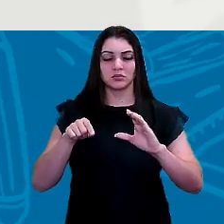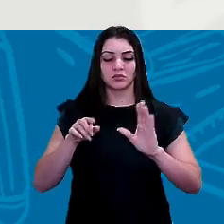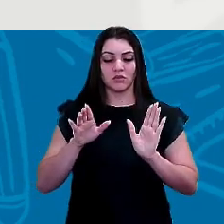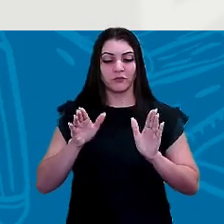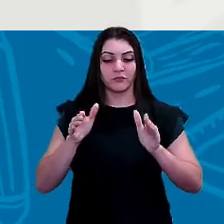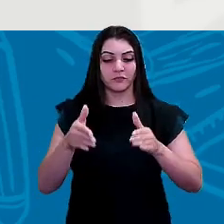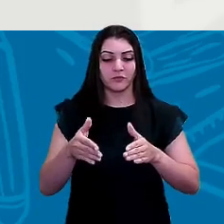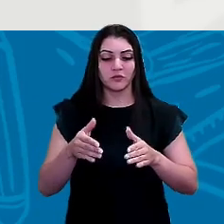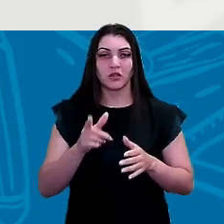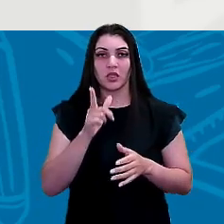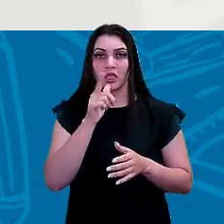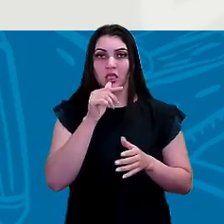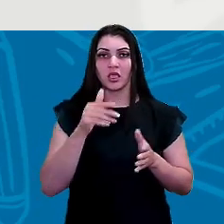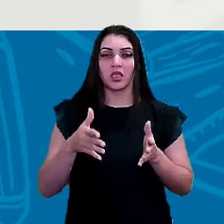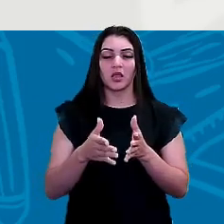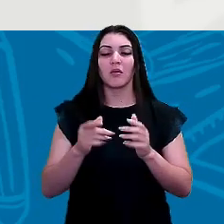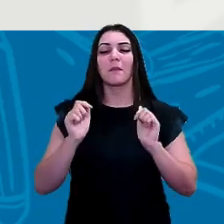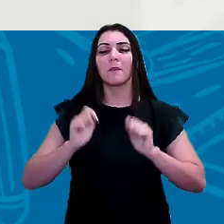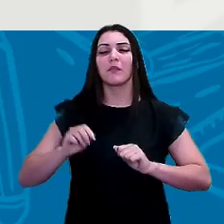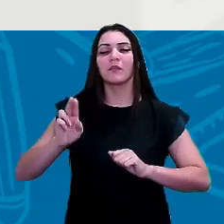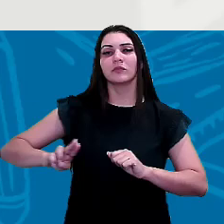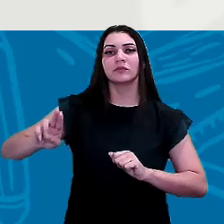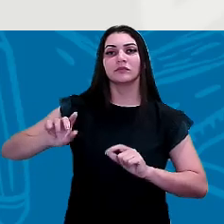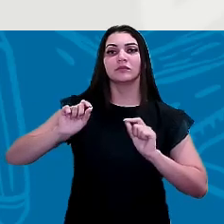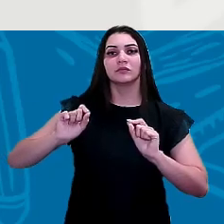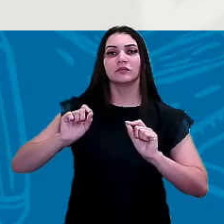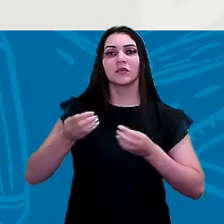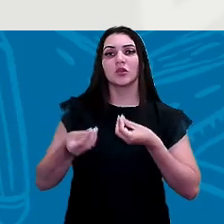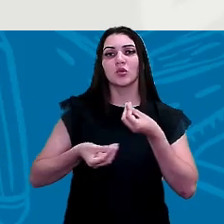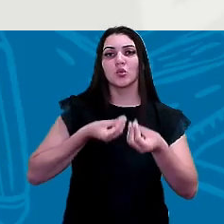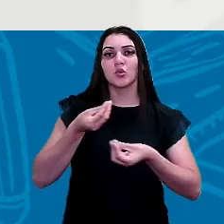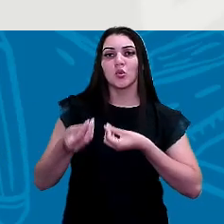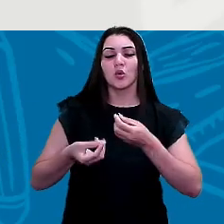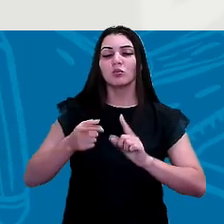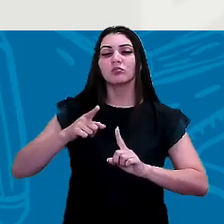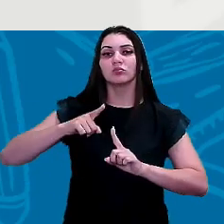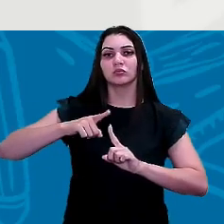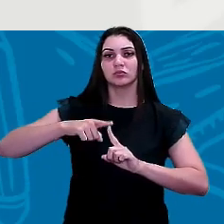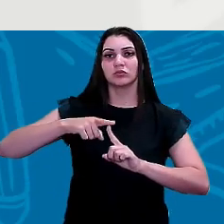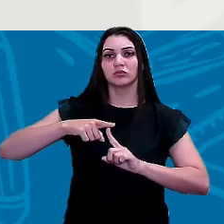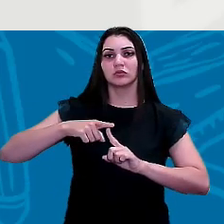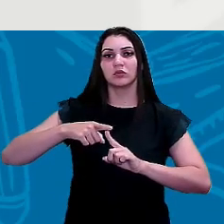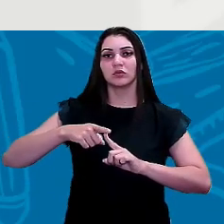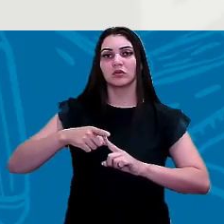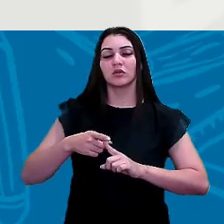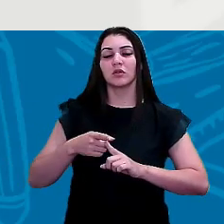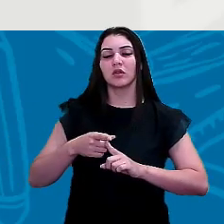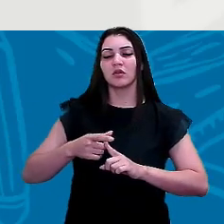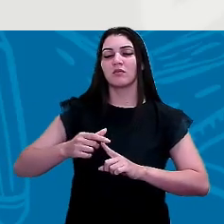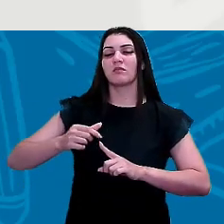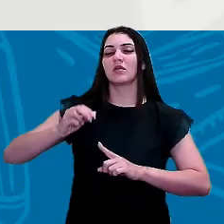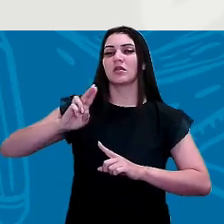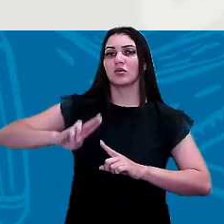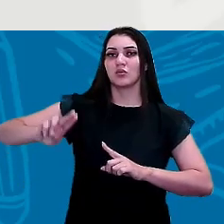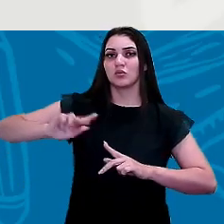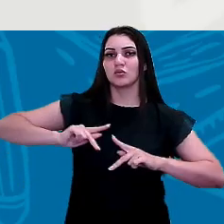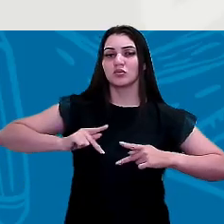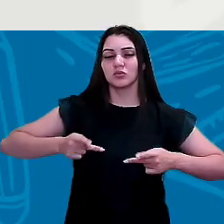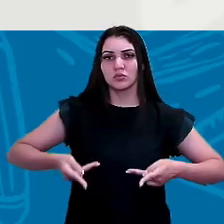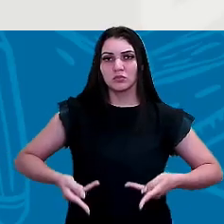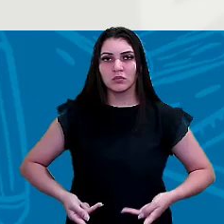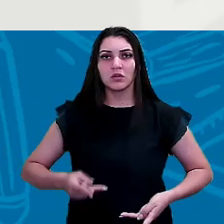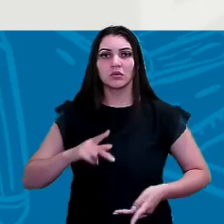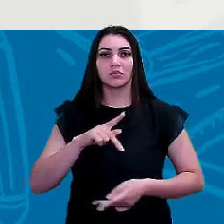de água também que pode ser utilizada como recurso, né? Para o consumo humano, né? Através de poços.